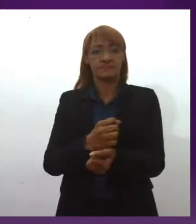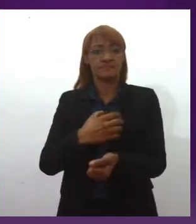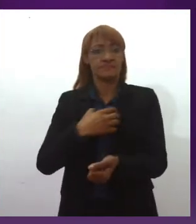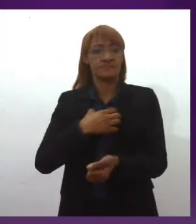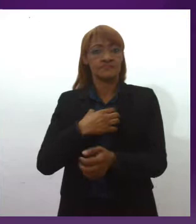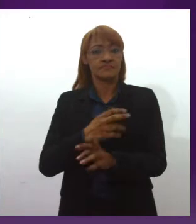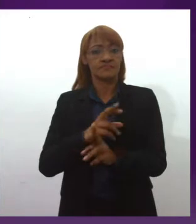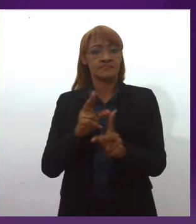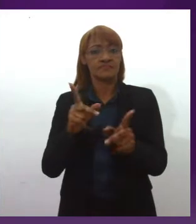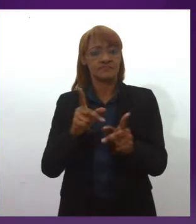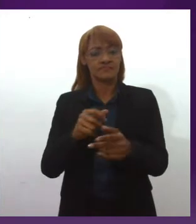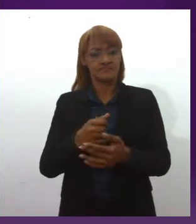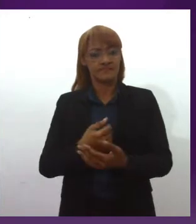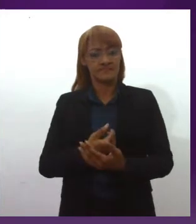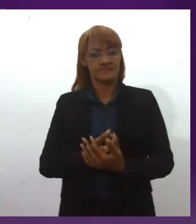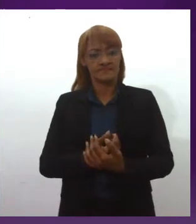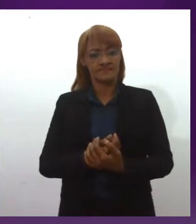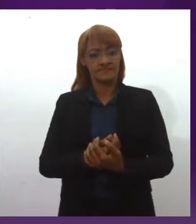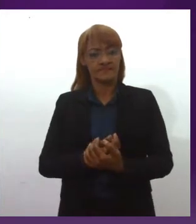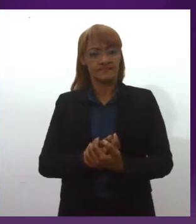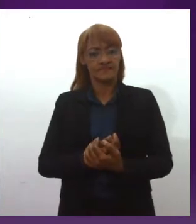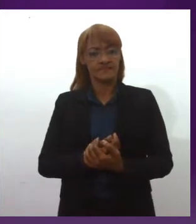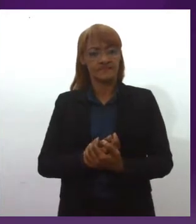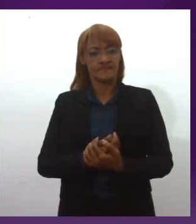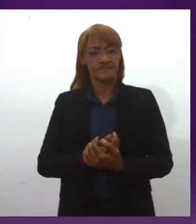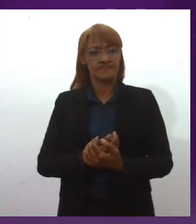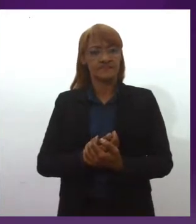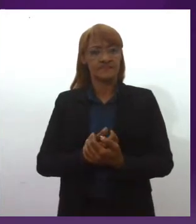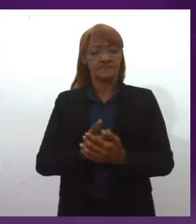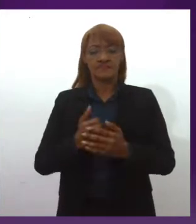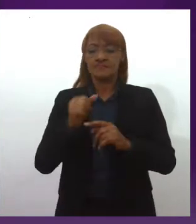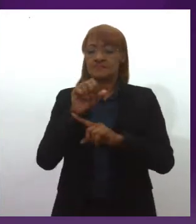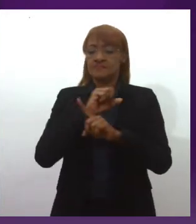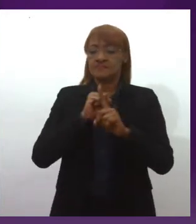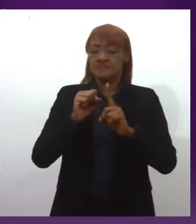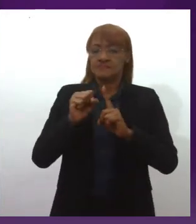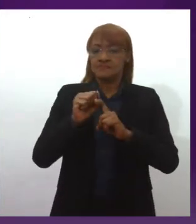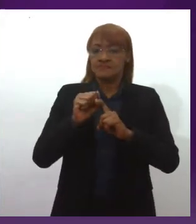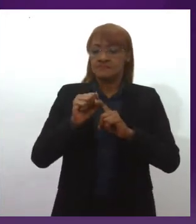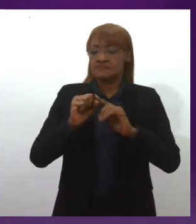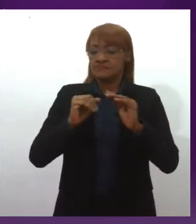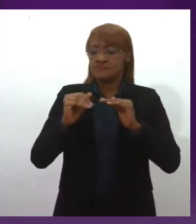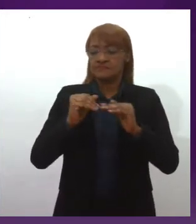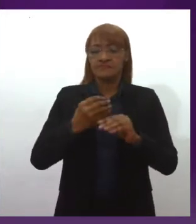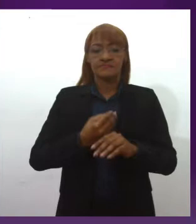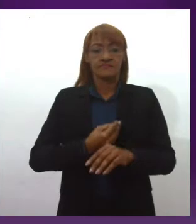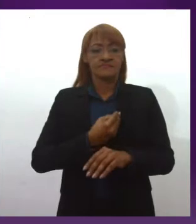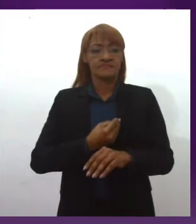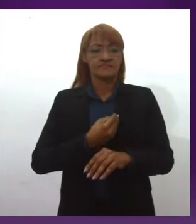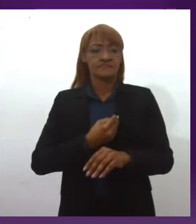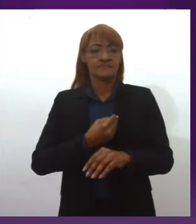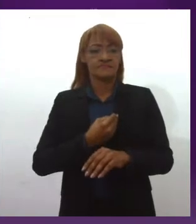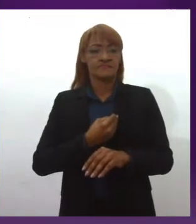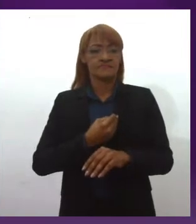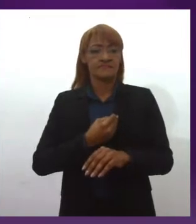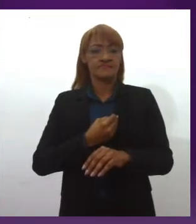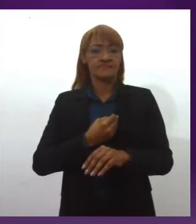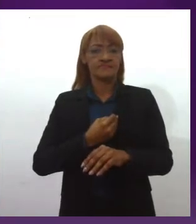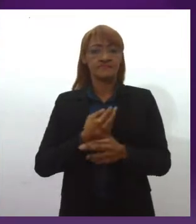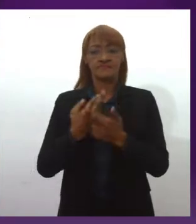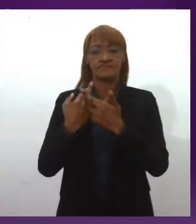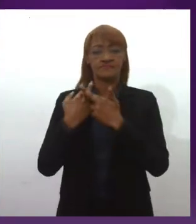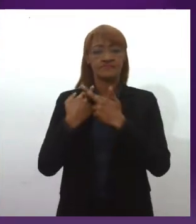É uma das fundadoras da Liga do